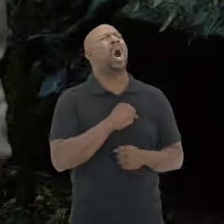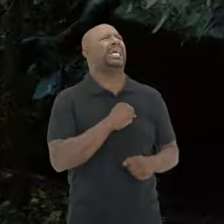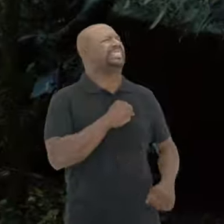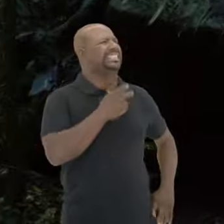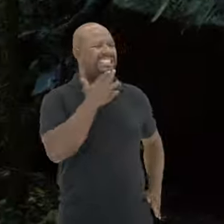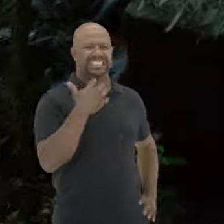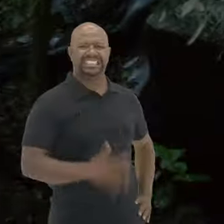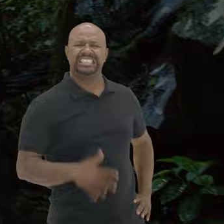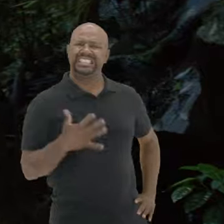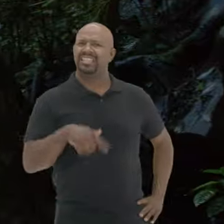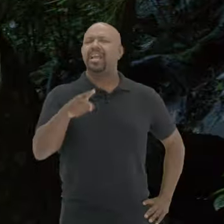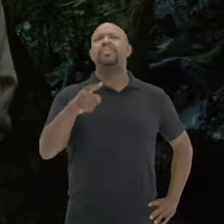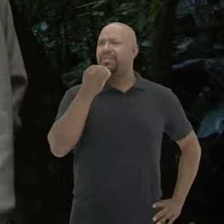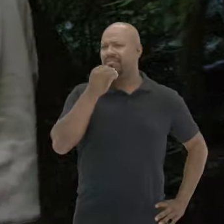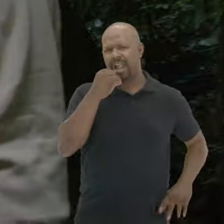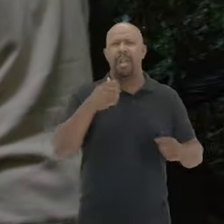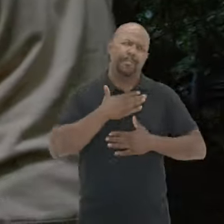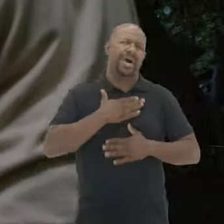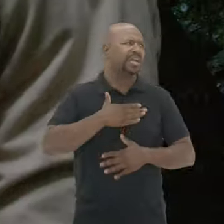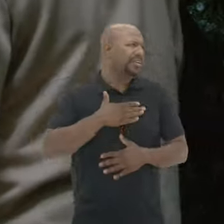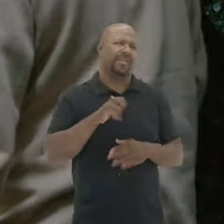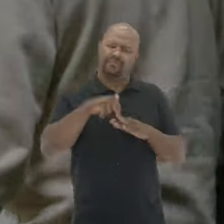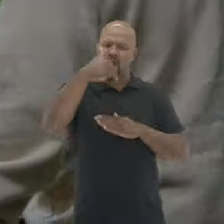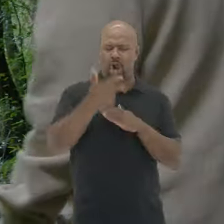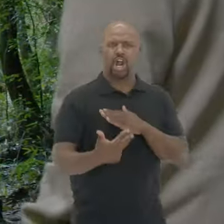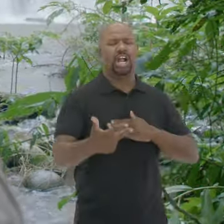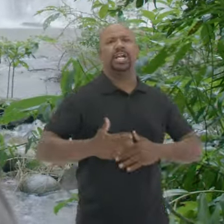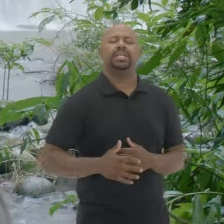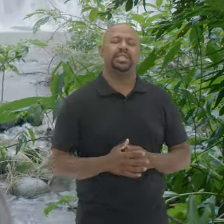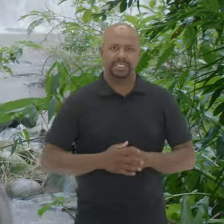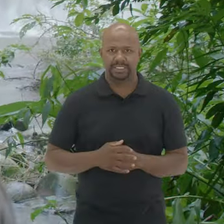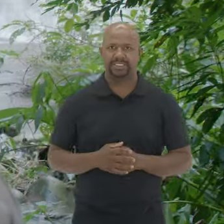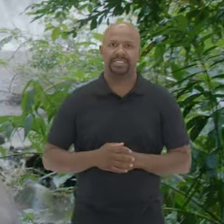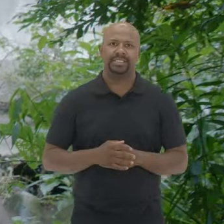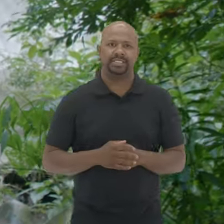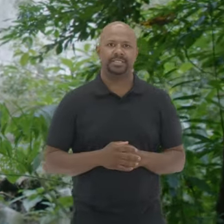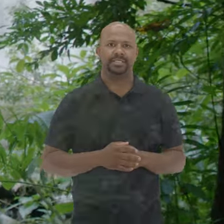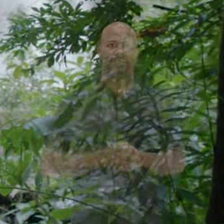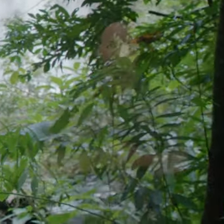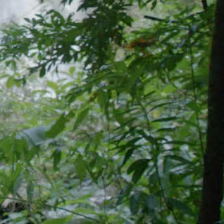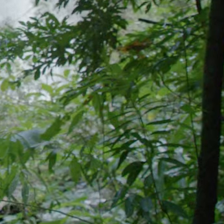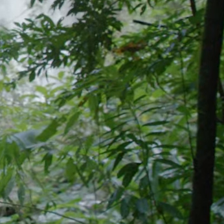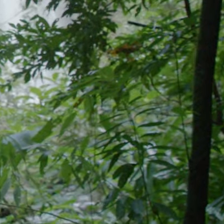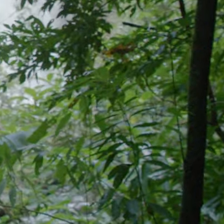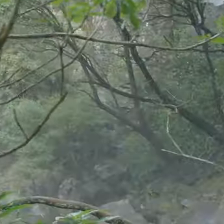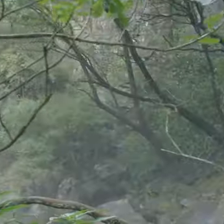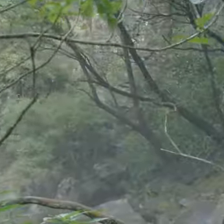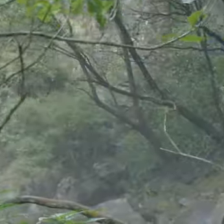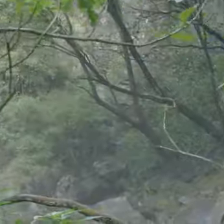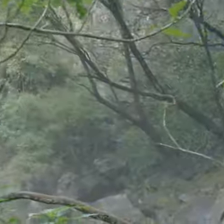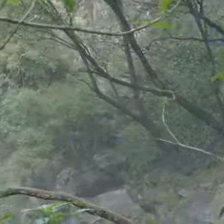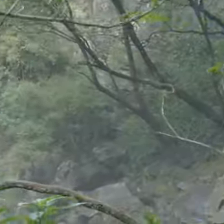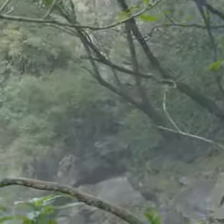Nossa Ah, mas vale um banho, sim Eles fotografam a queda Com grande volume de água E aproximadamente